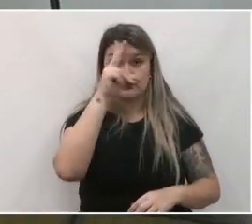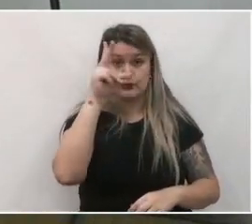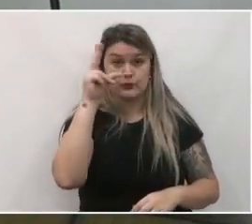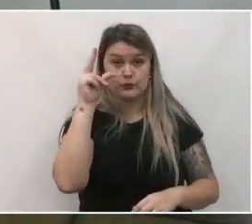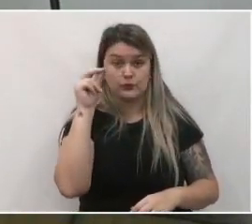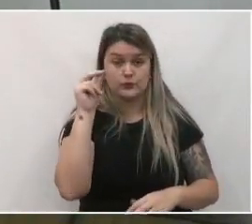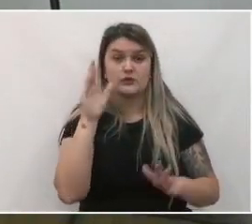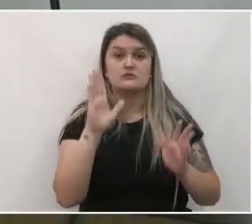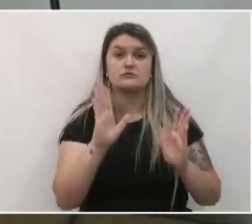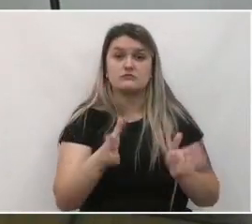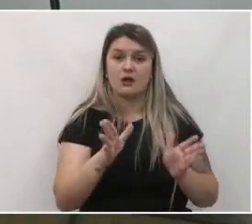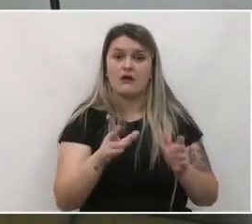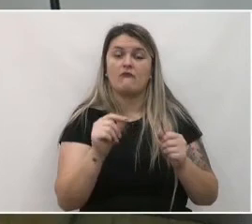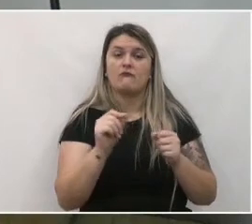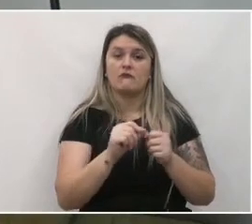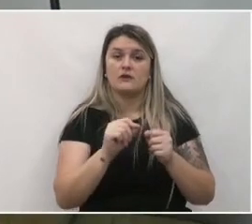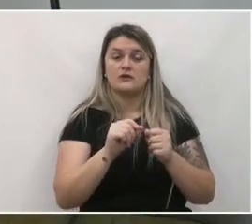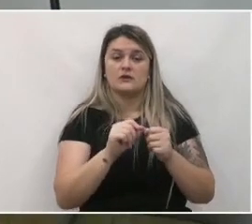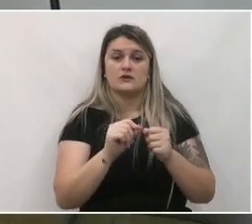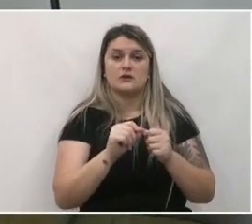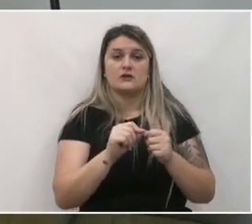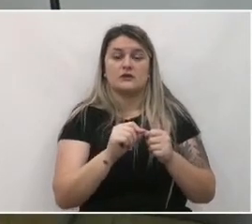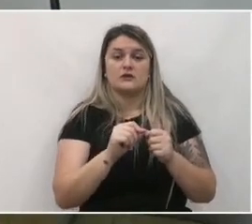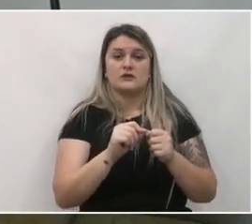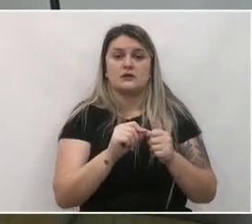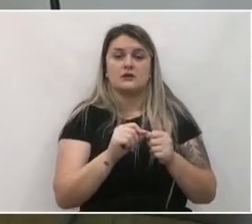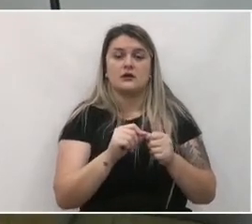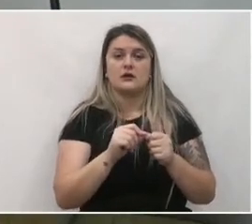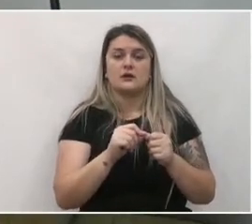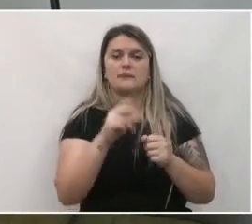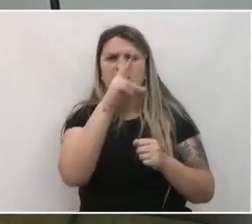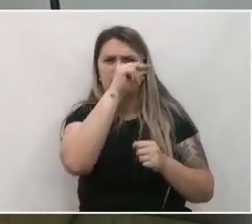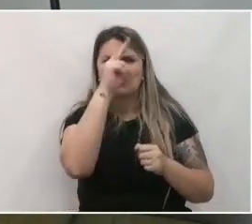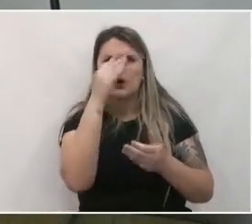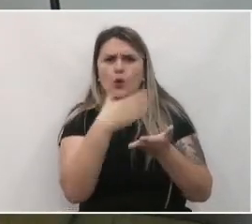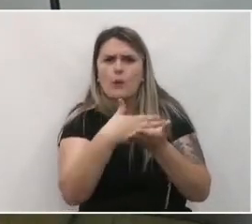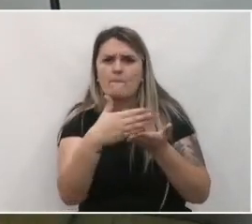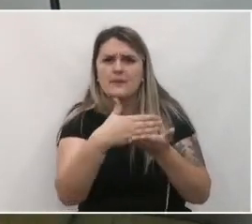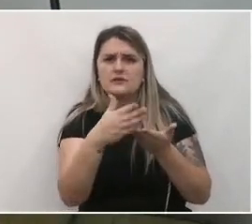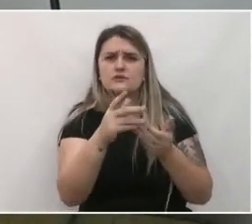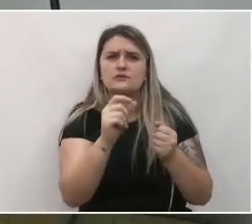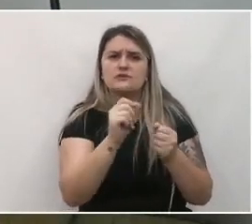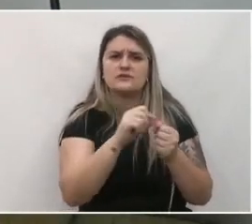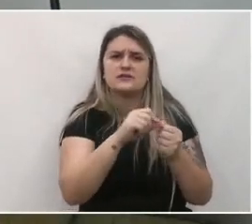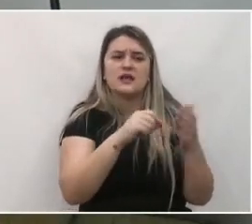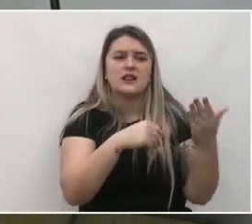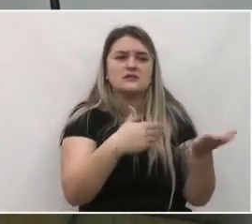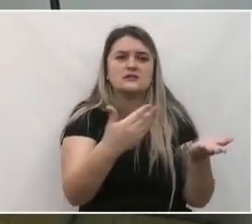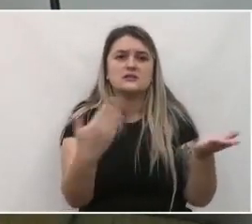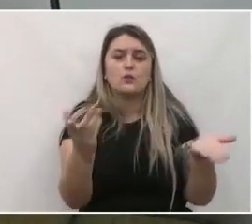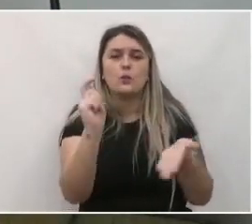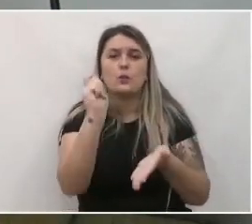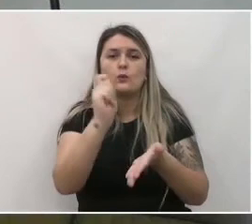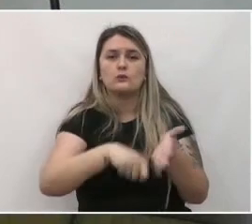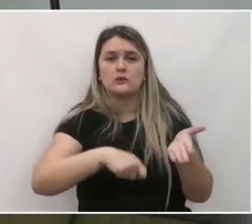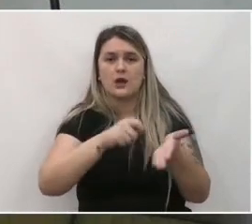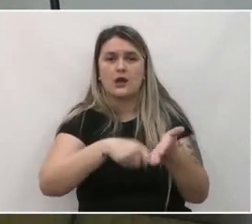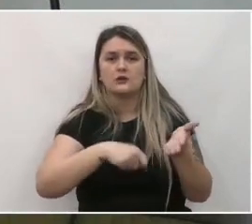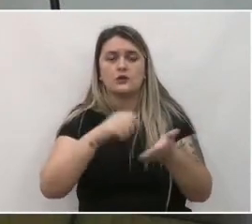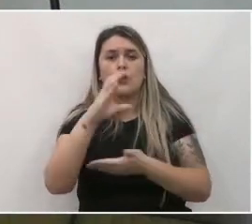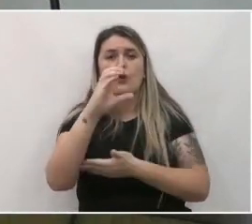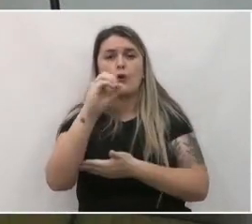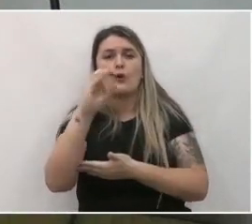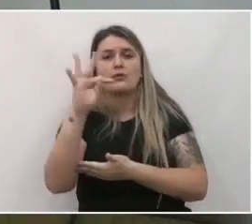está realizando o processo, dando início ao processo licitatório para a contratação do levantamento das